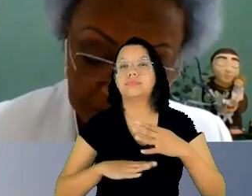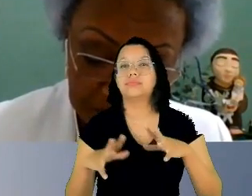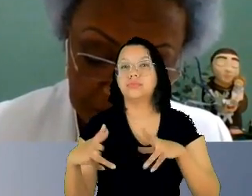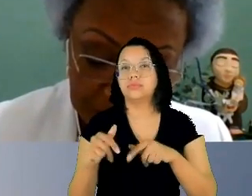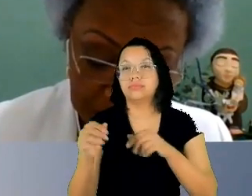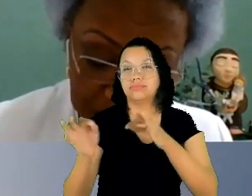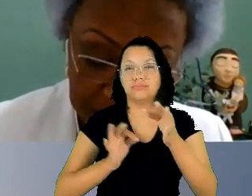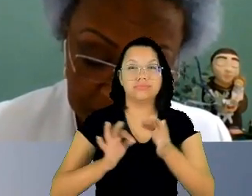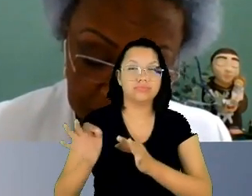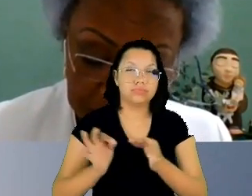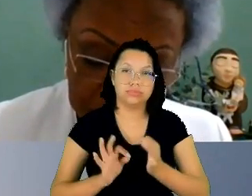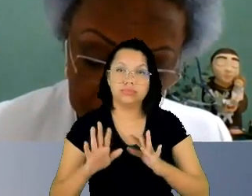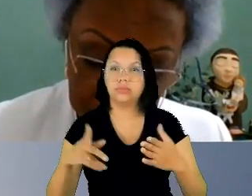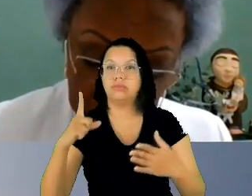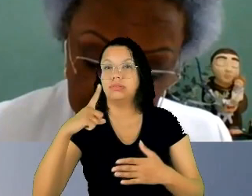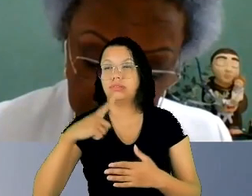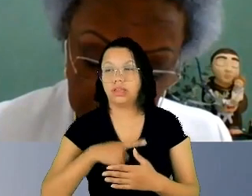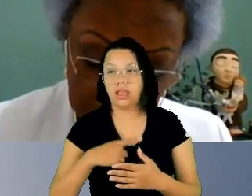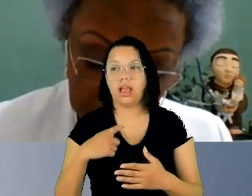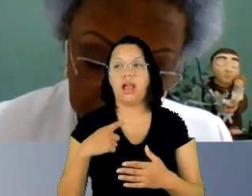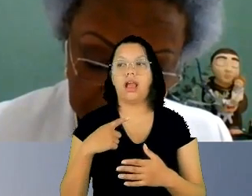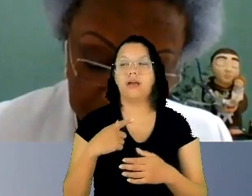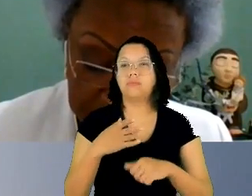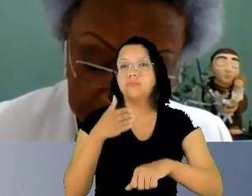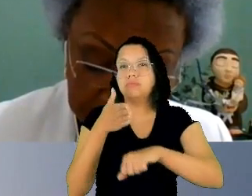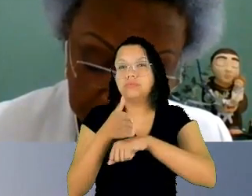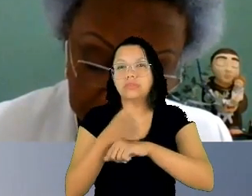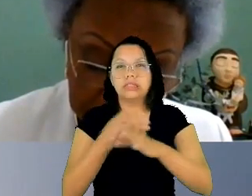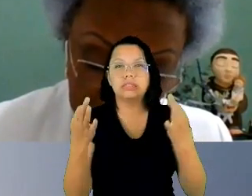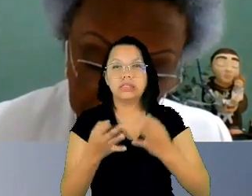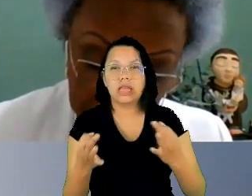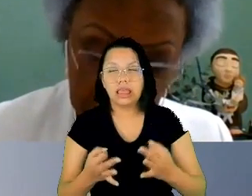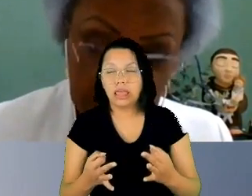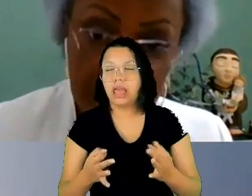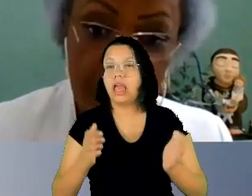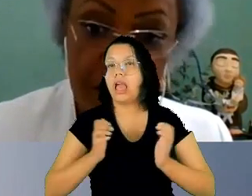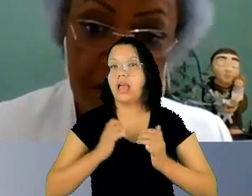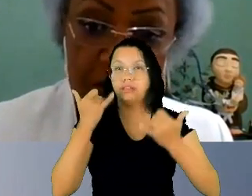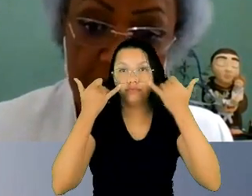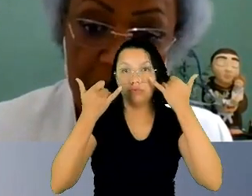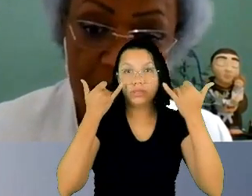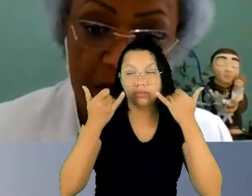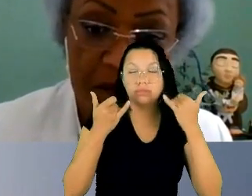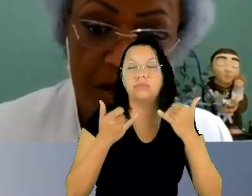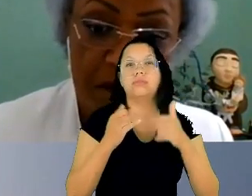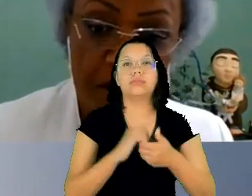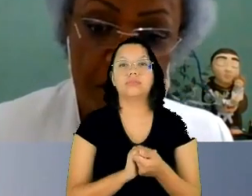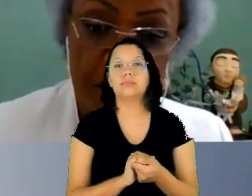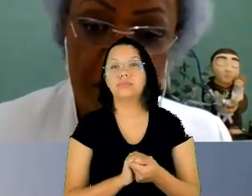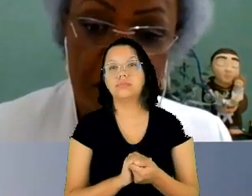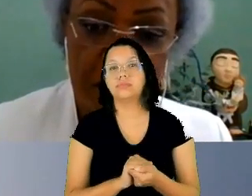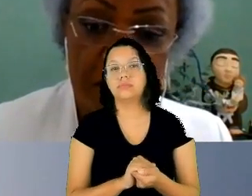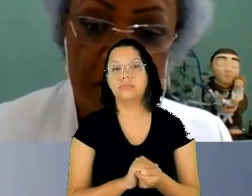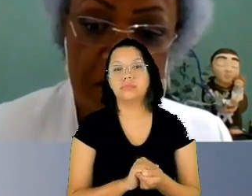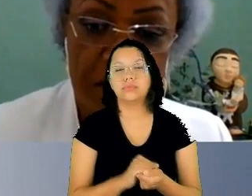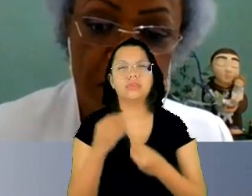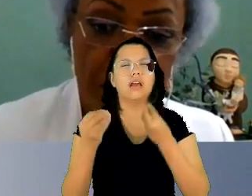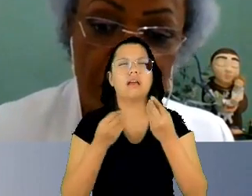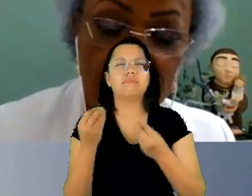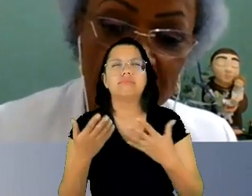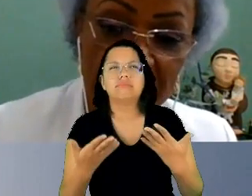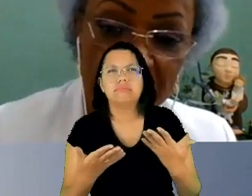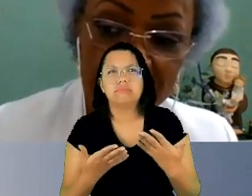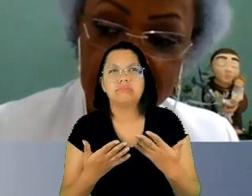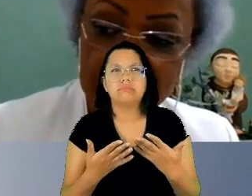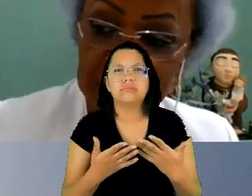excelente muito rica de dados o tema da interseccionalidade como assim quer dizer que a violência contra nós mulheres